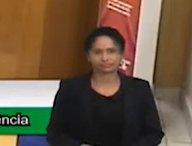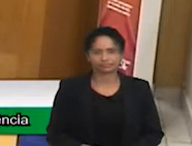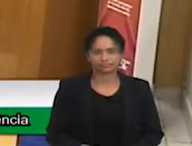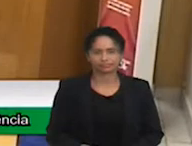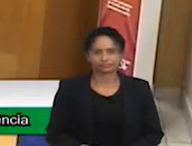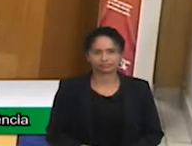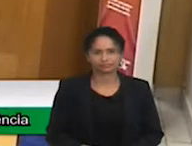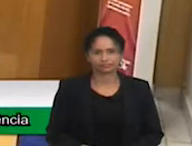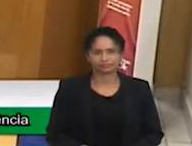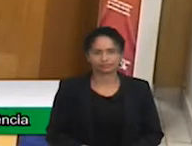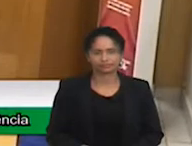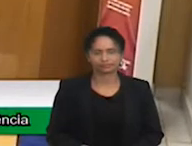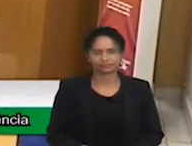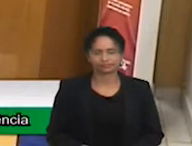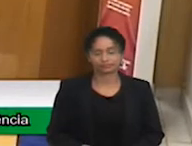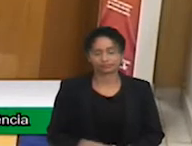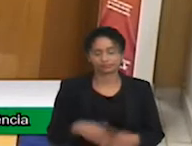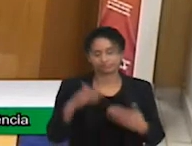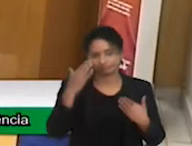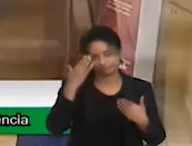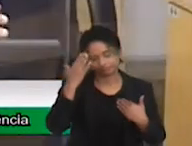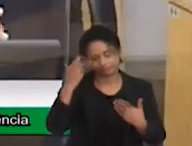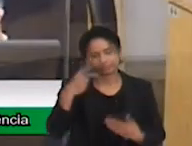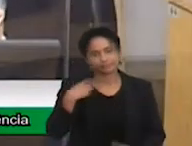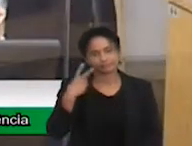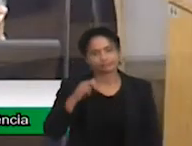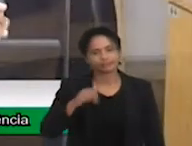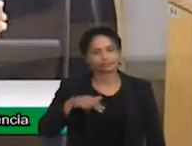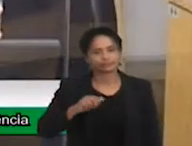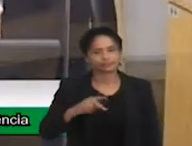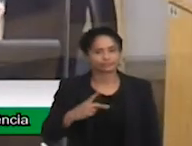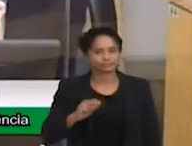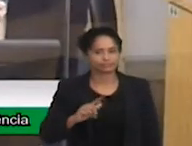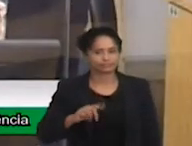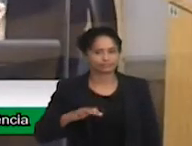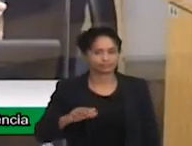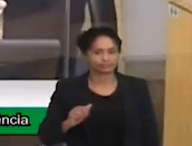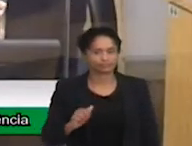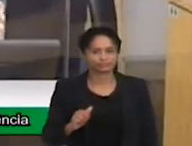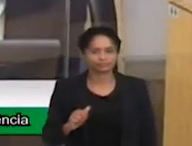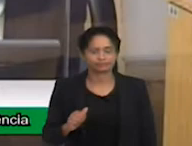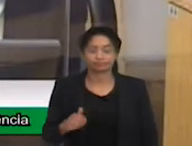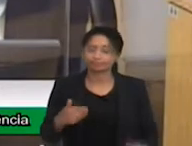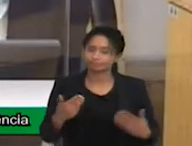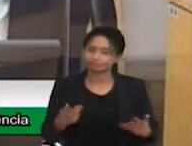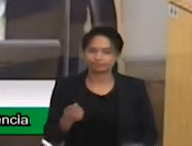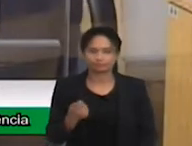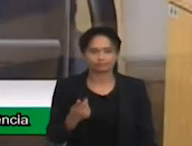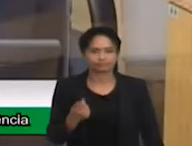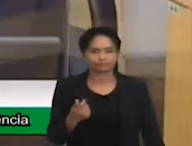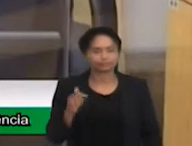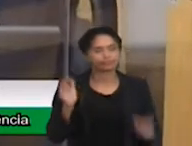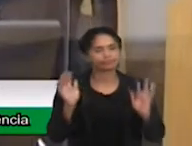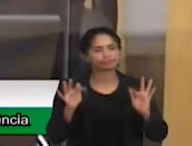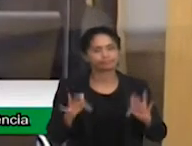Obrigado, vereadora Ana Paula. Estamos chegando aí ao encerramento,